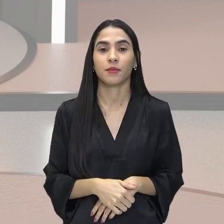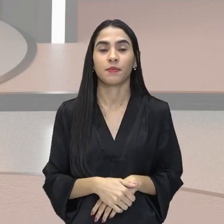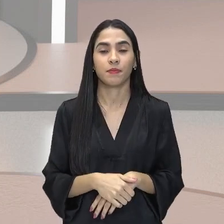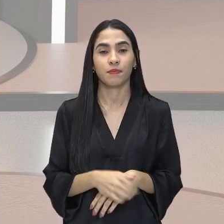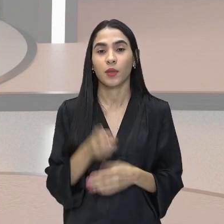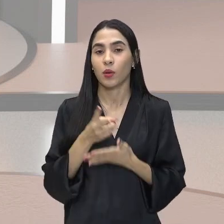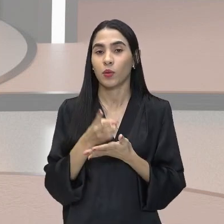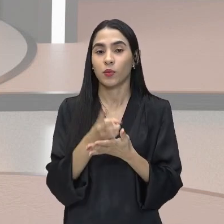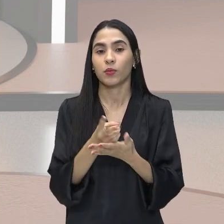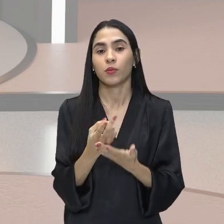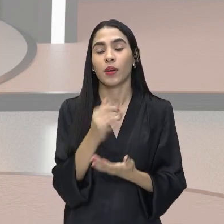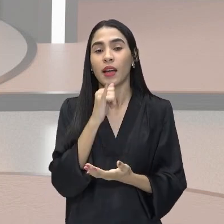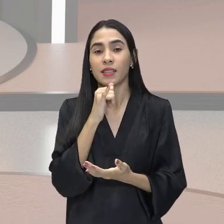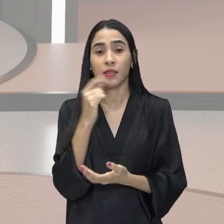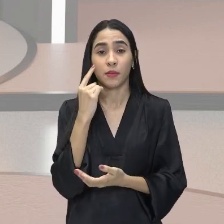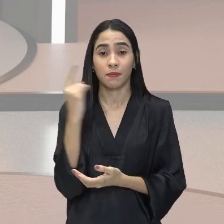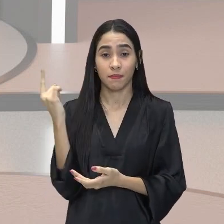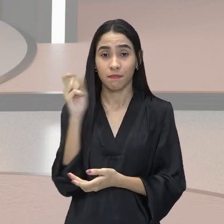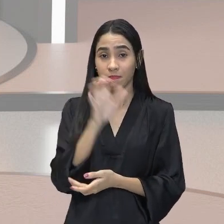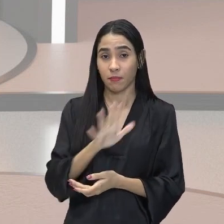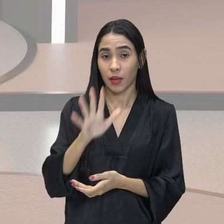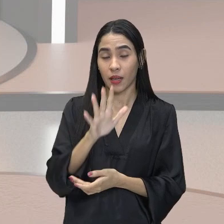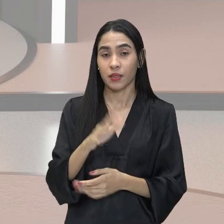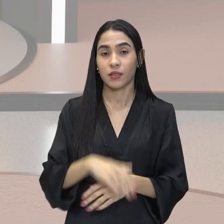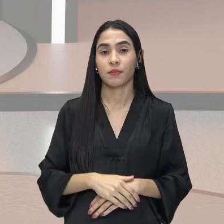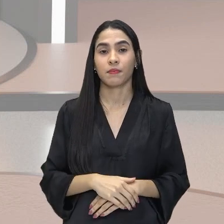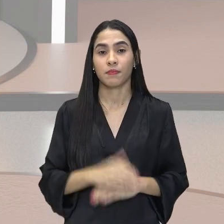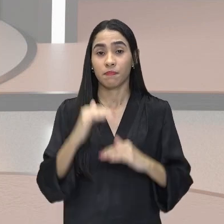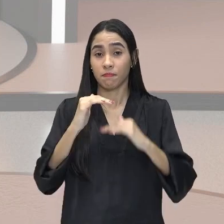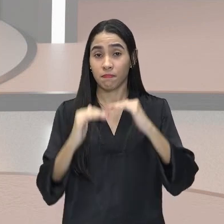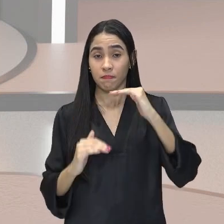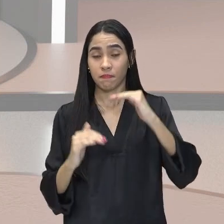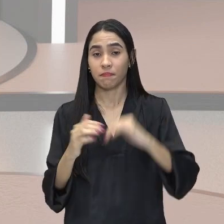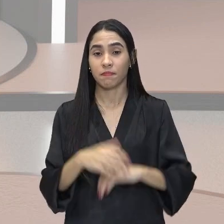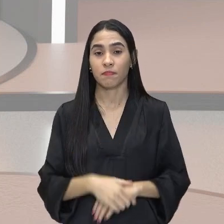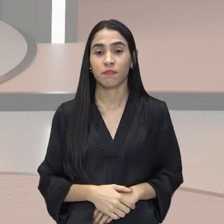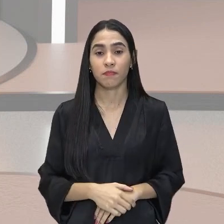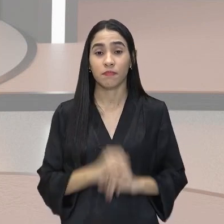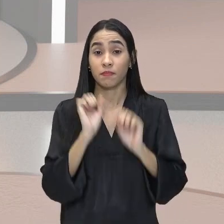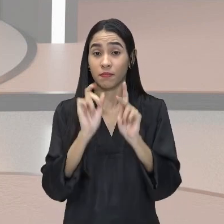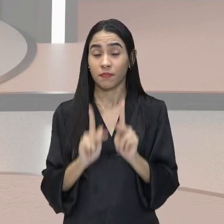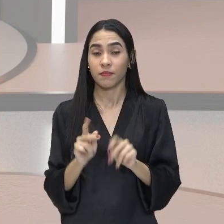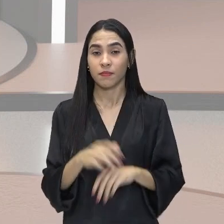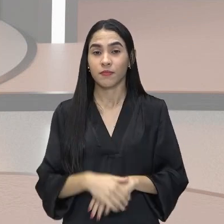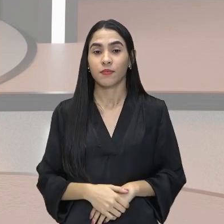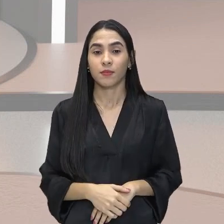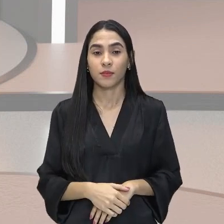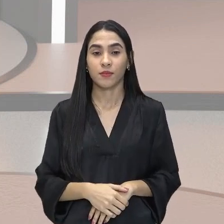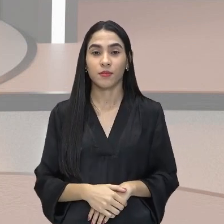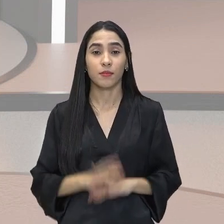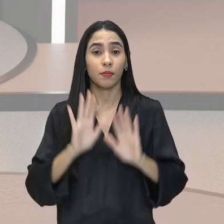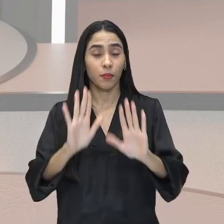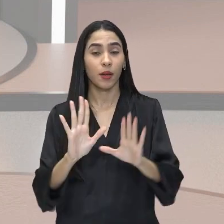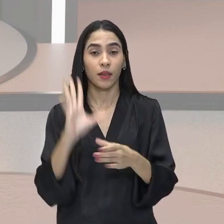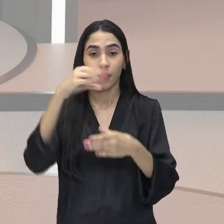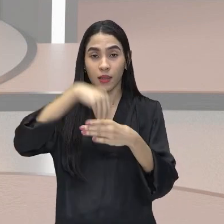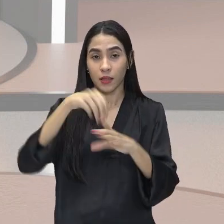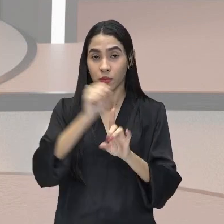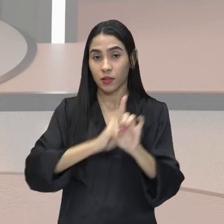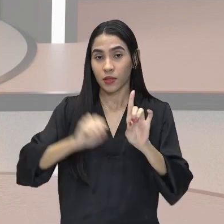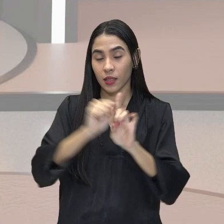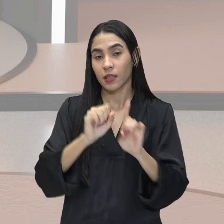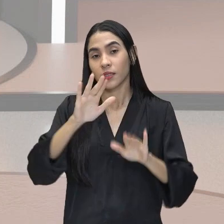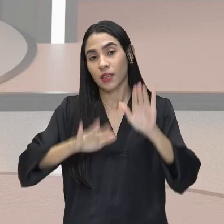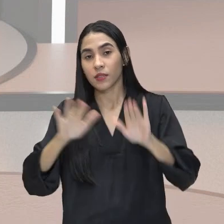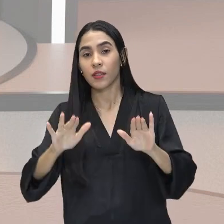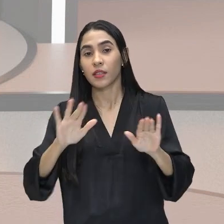para esses tipos de desigualdade. Ok, mas dentro das sociedades, às vezes,